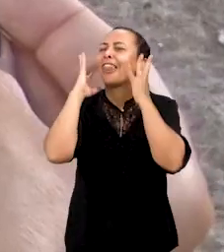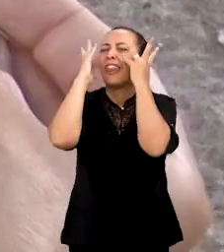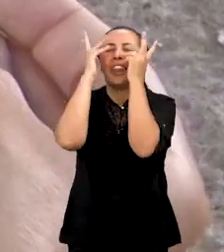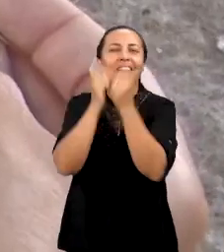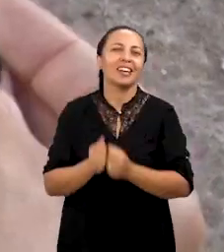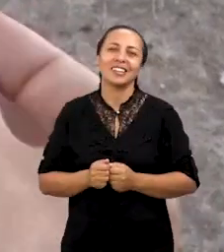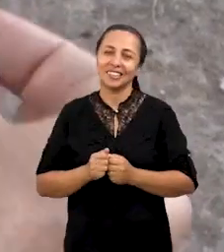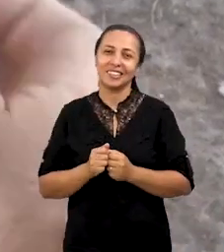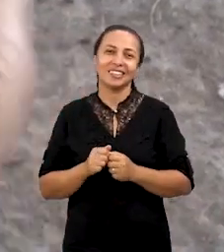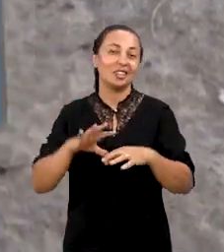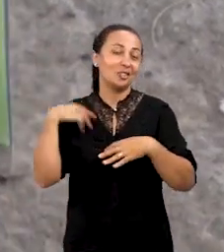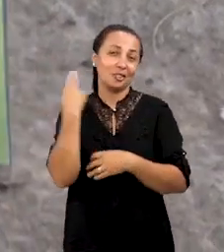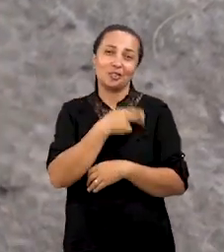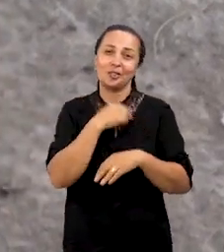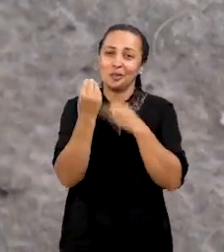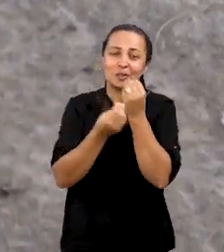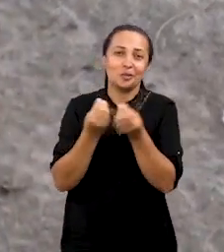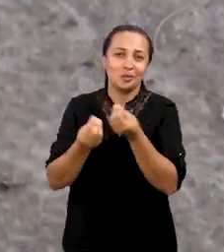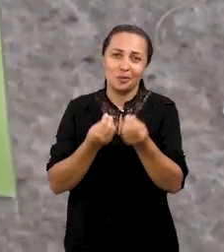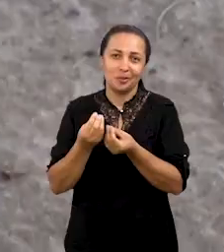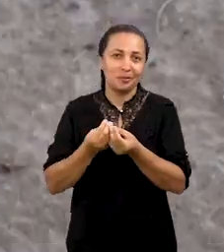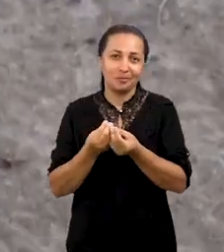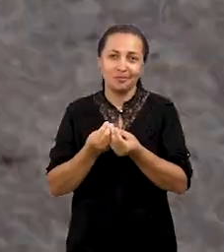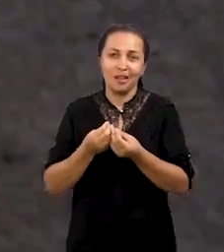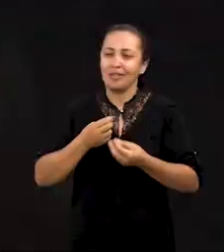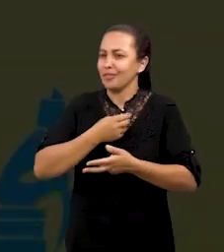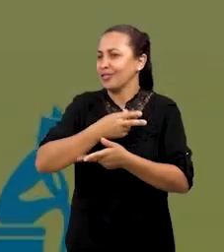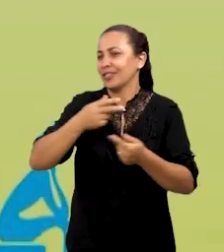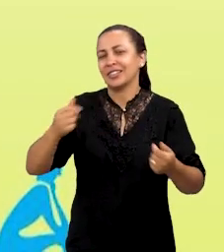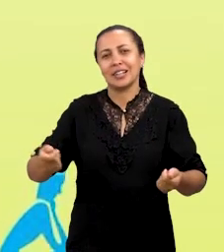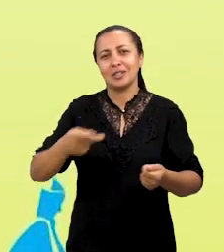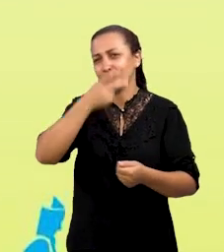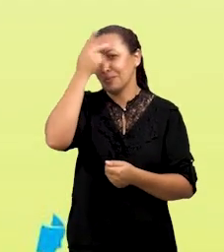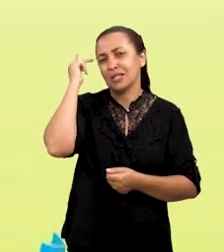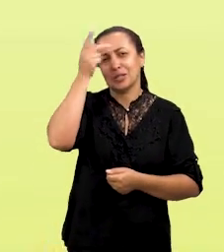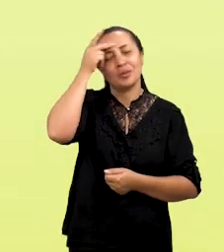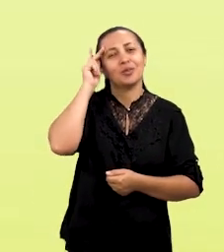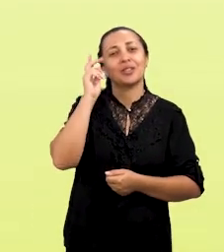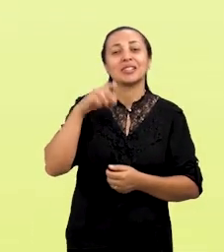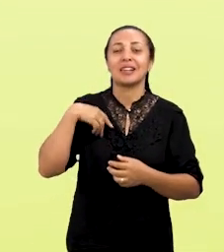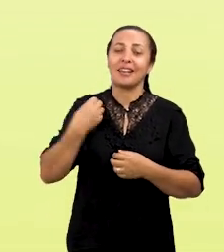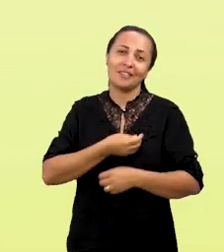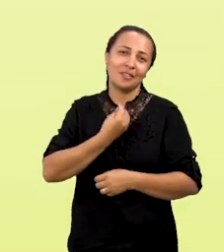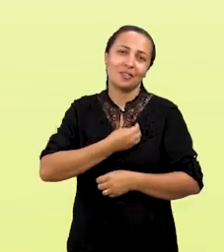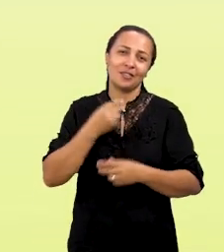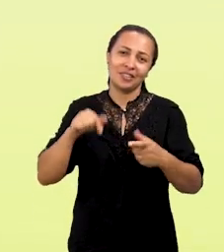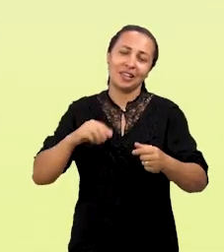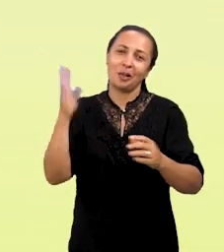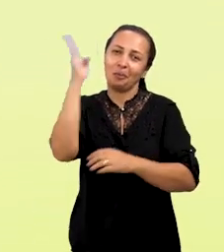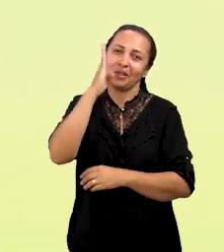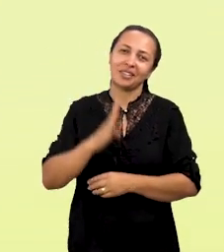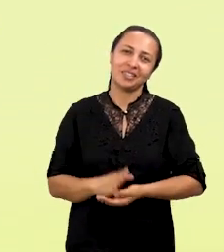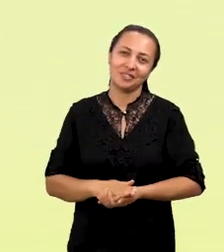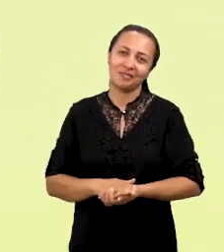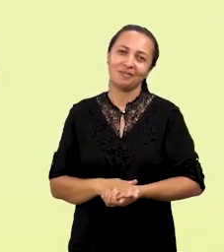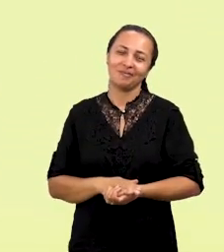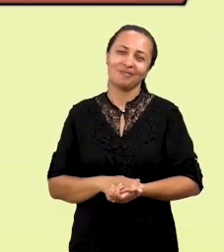nós enquanto essa pluralidade de gente e de pessoas que convivemos aqui no nosso Brasil.